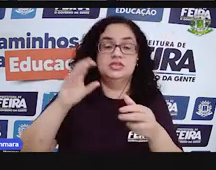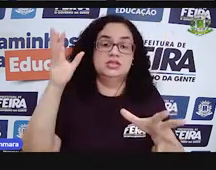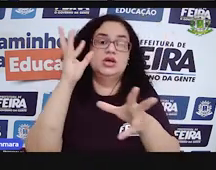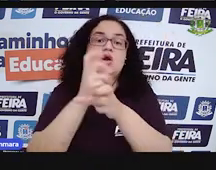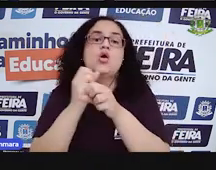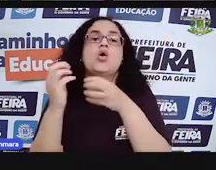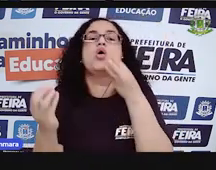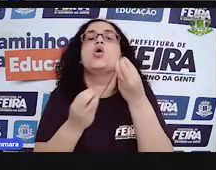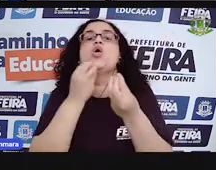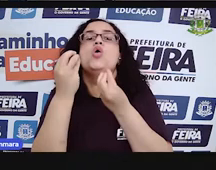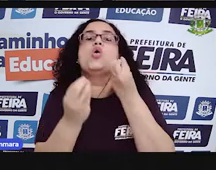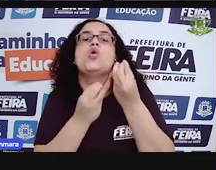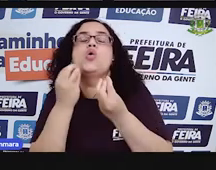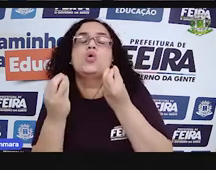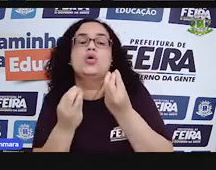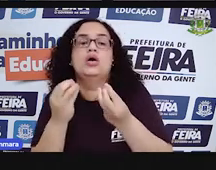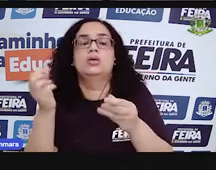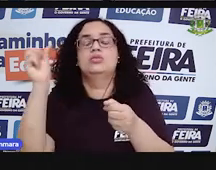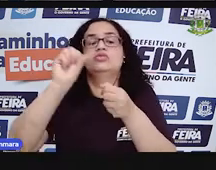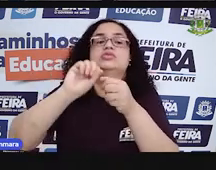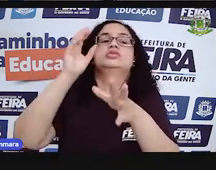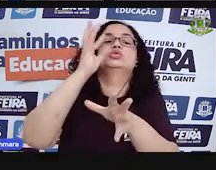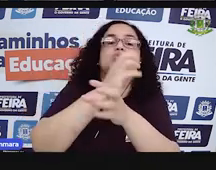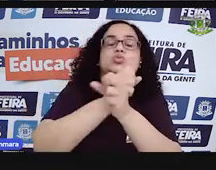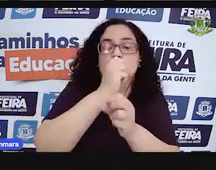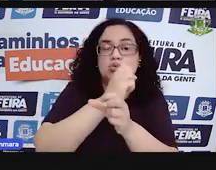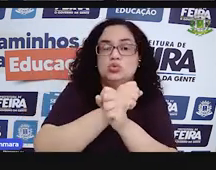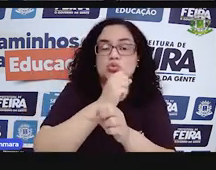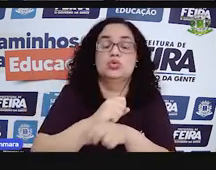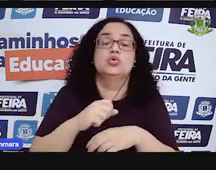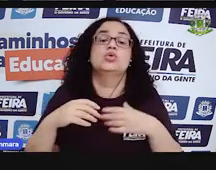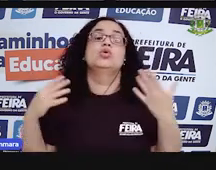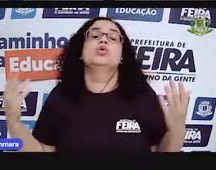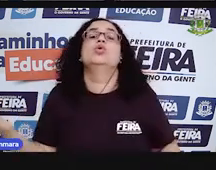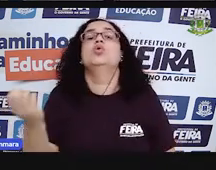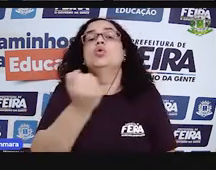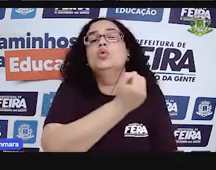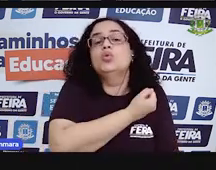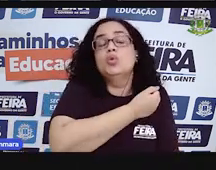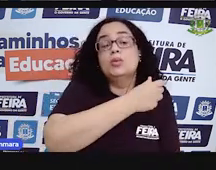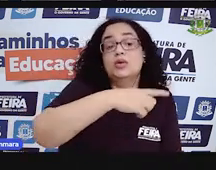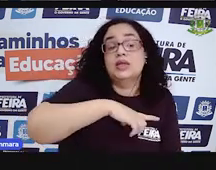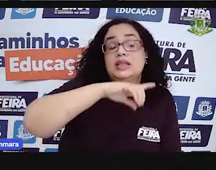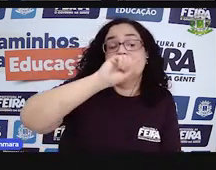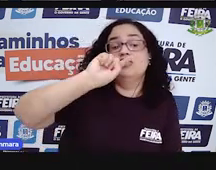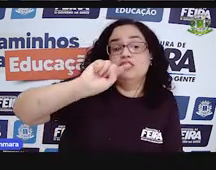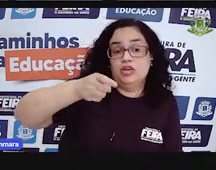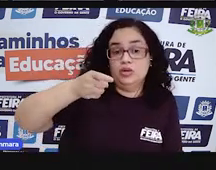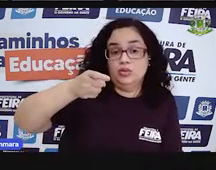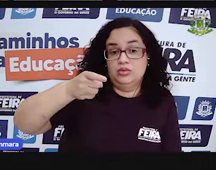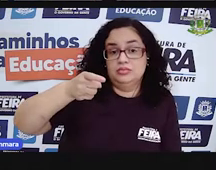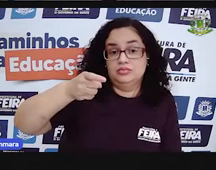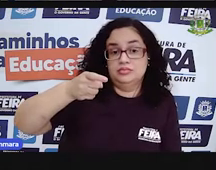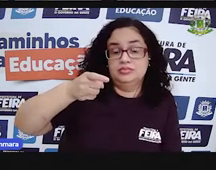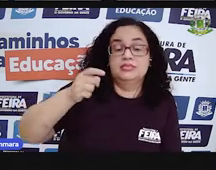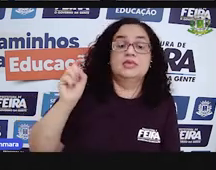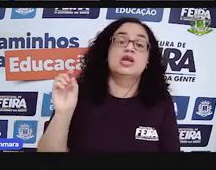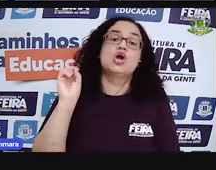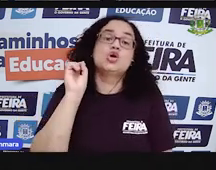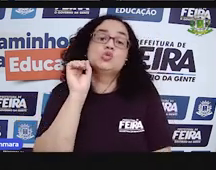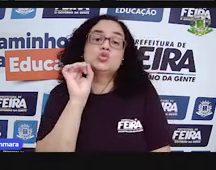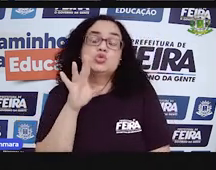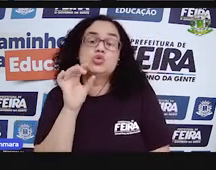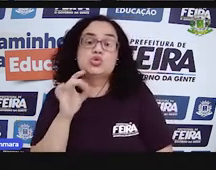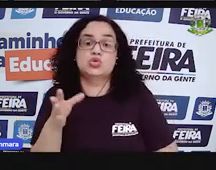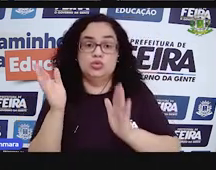Como é que a gente vai armar essa conta de número que tem vírgula? Bom, é só a